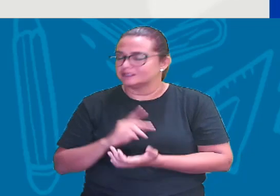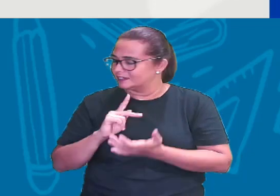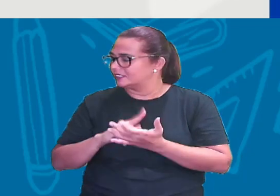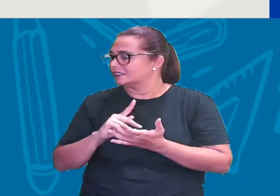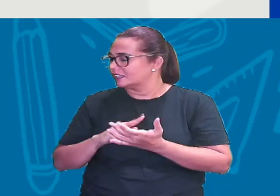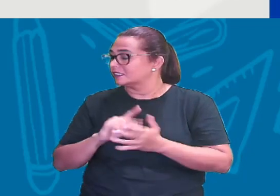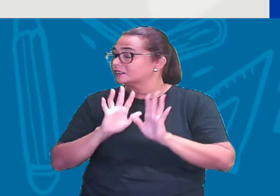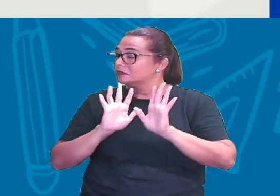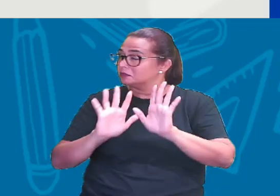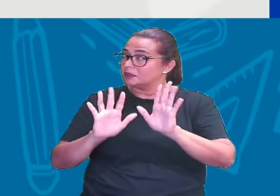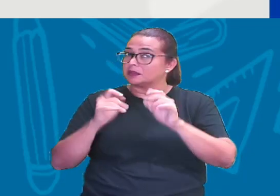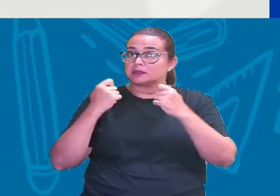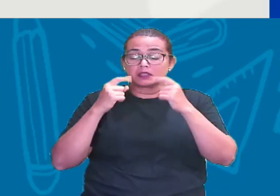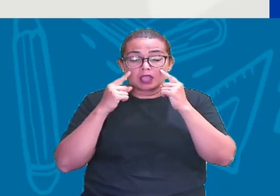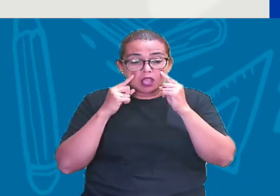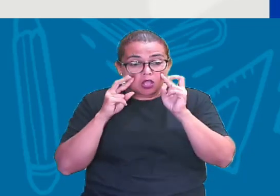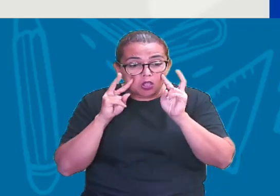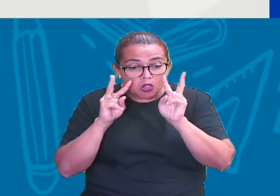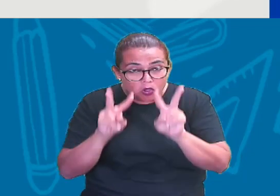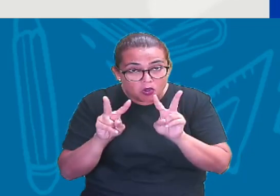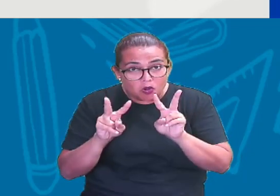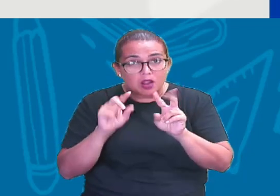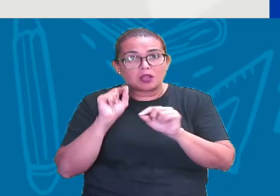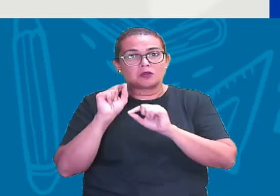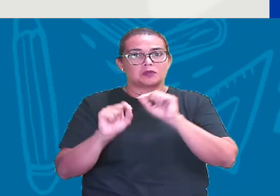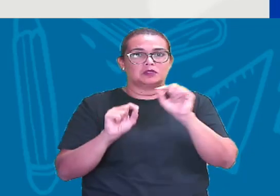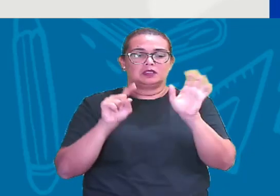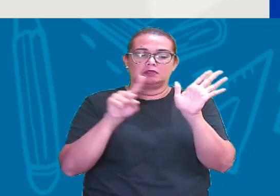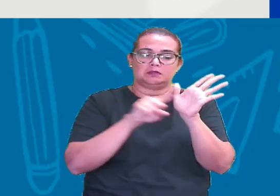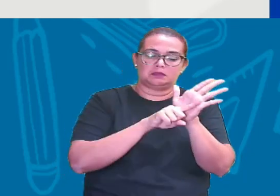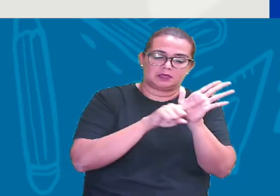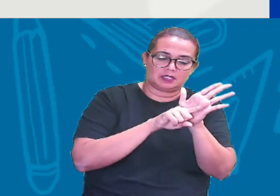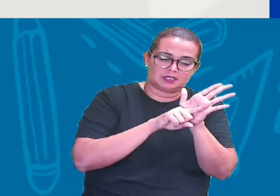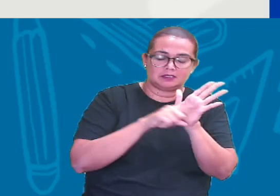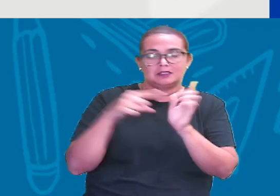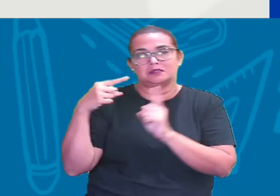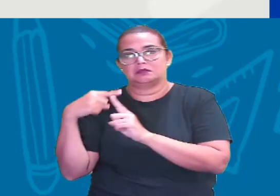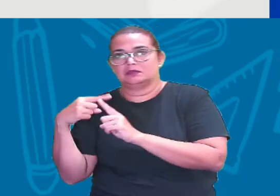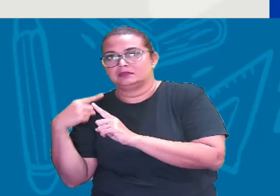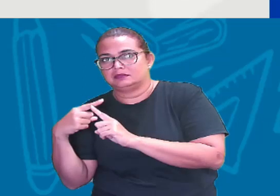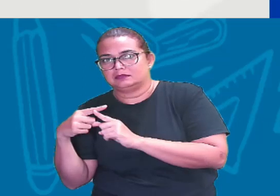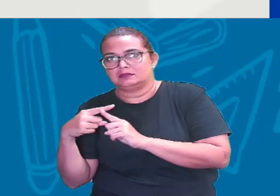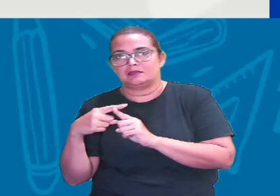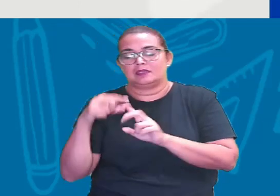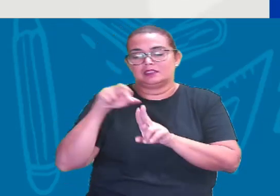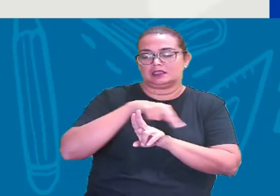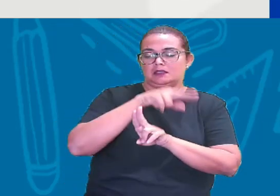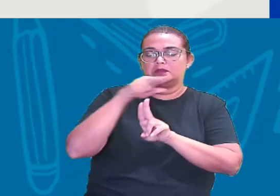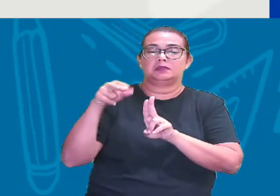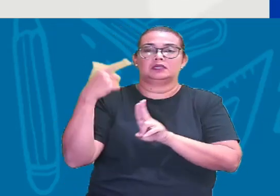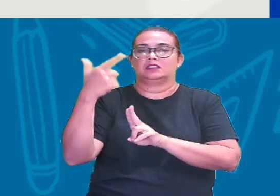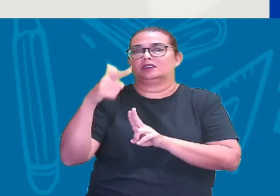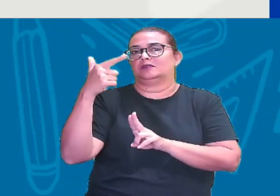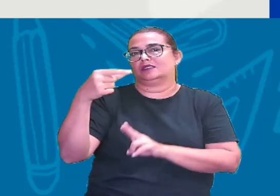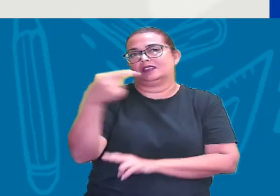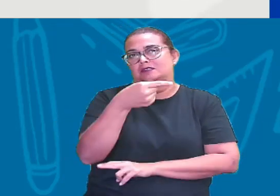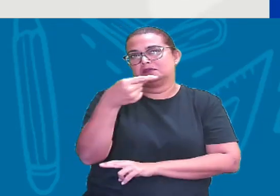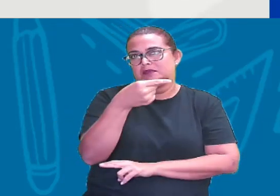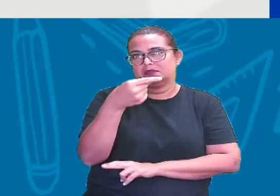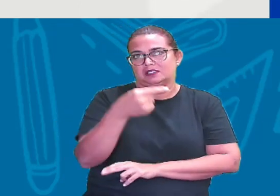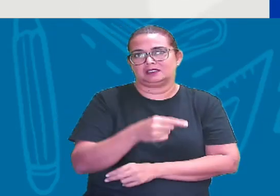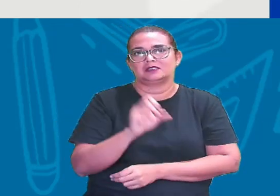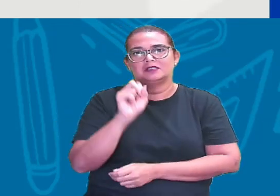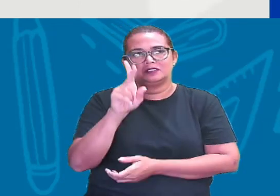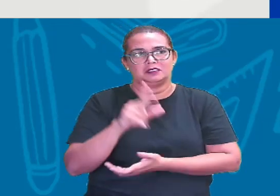Mas a gente tem que observar Que ele é um número negativo Tá certo? E Pi não está negativo ali em cima Tá?